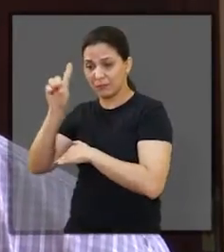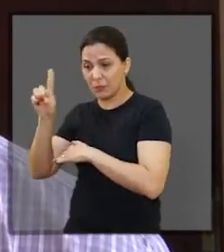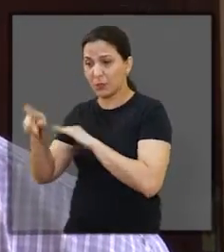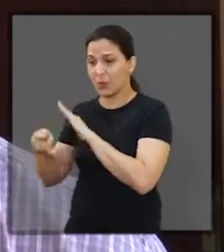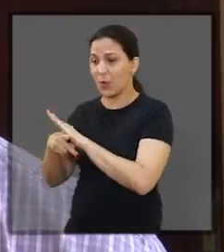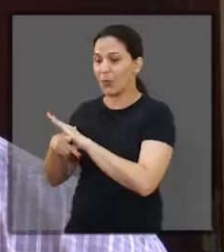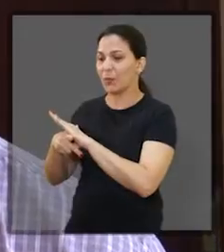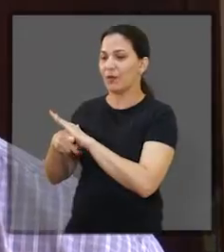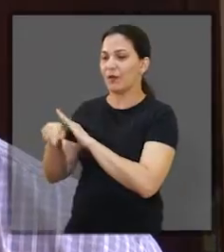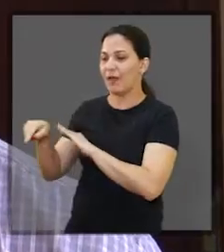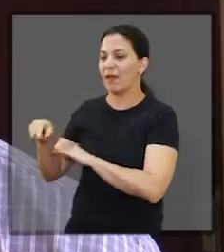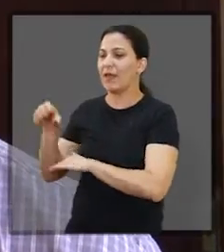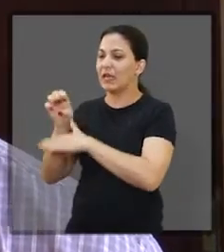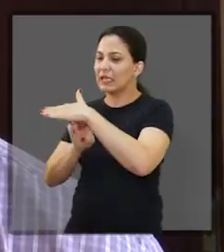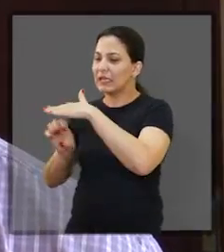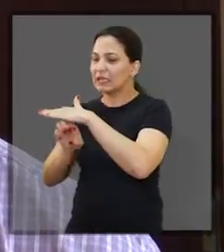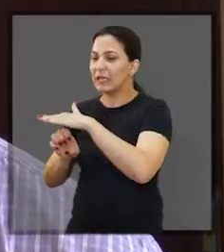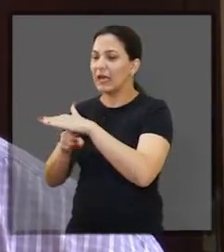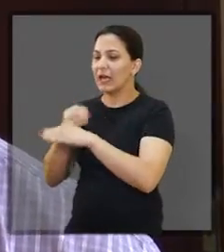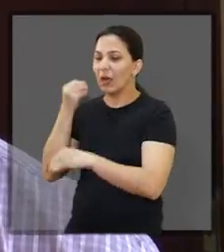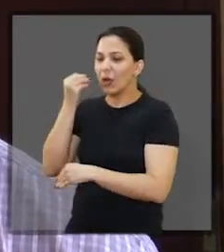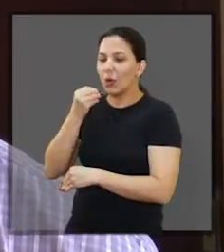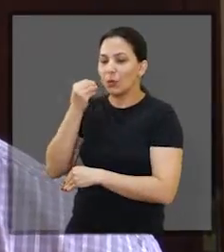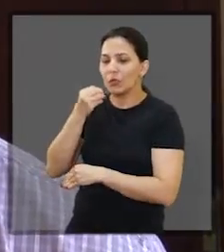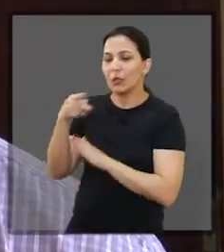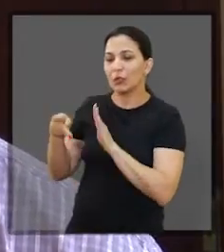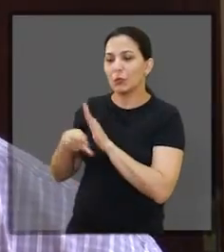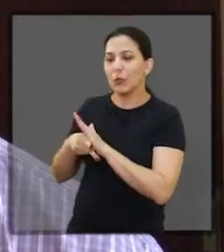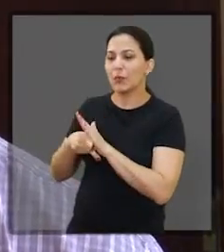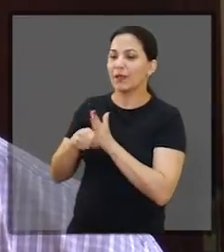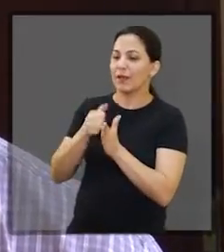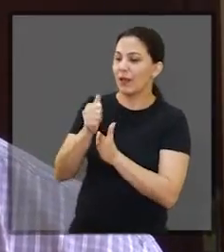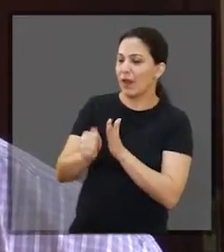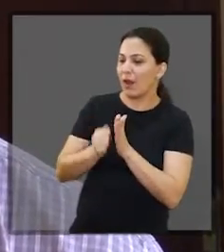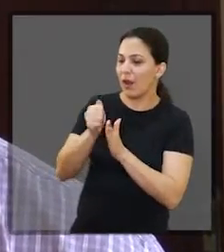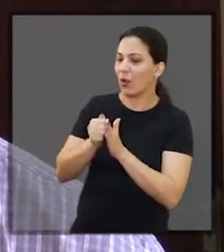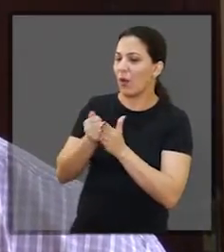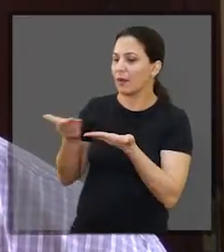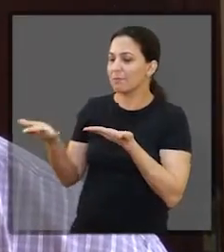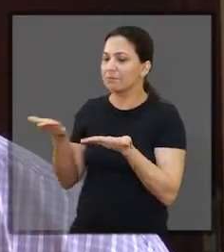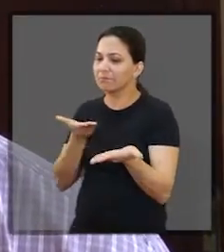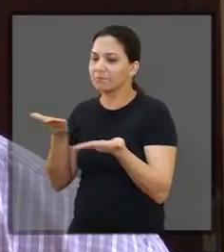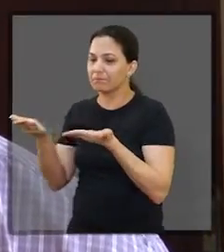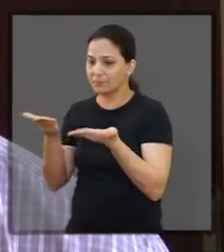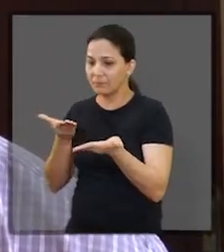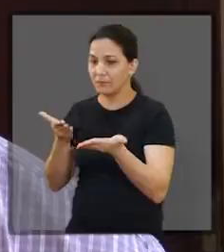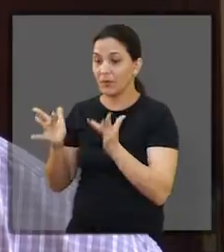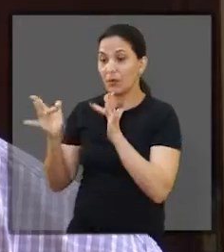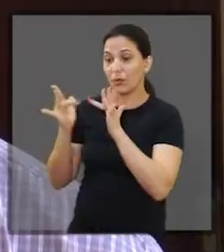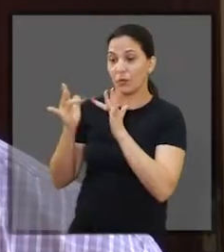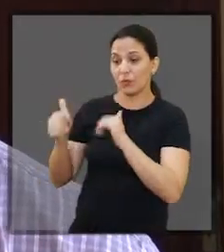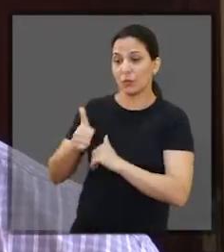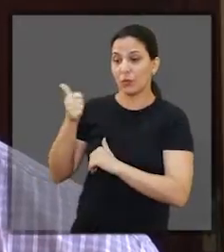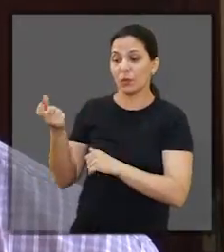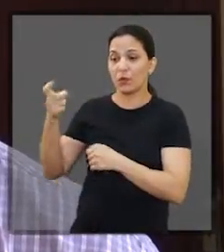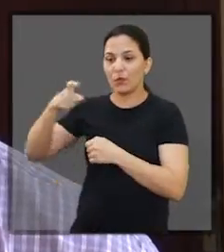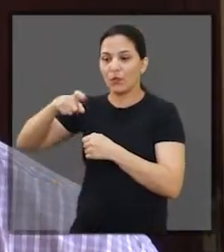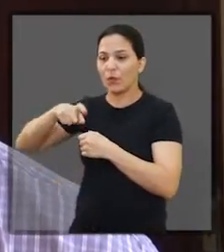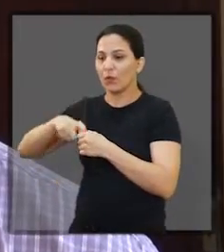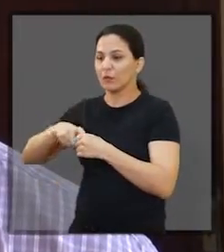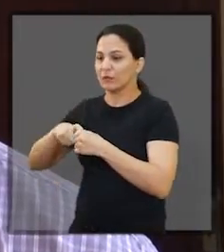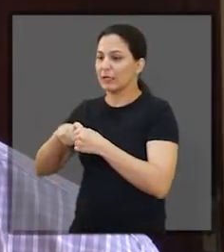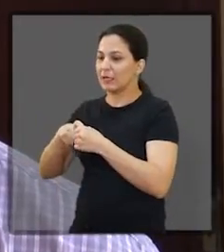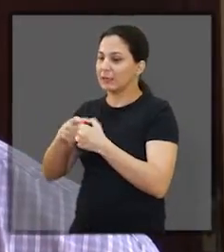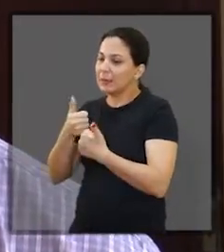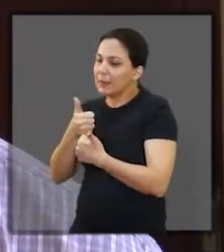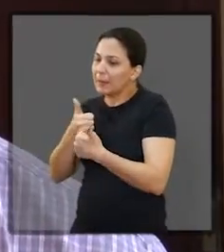empresários também italianos as possibilidades que Araraquara possa oferecer. Então, ele veio fazer um primeiro contato e